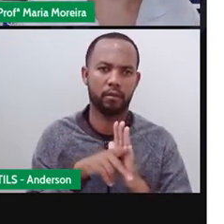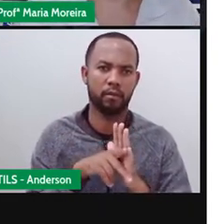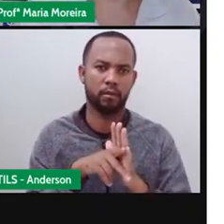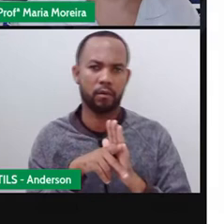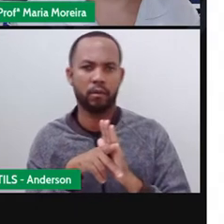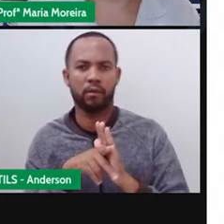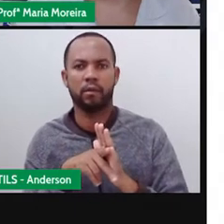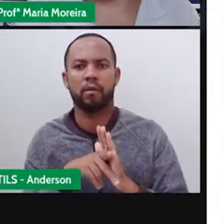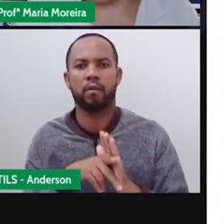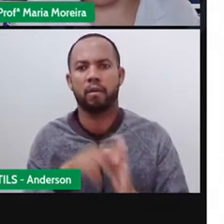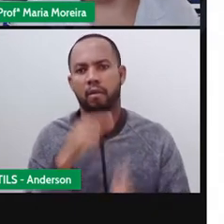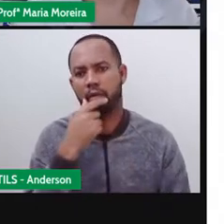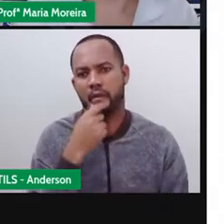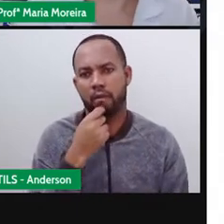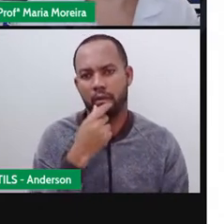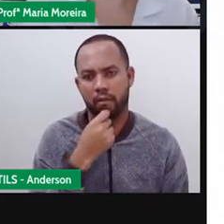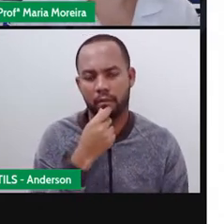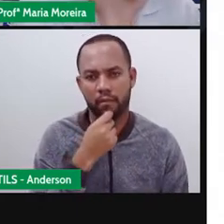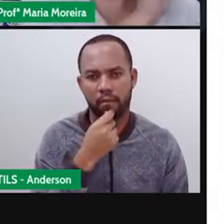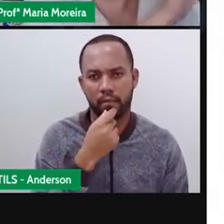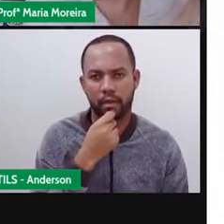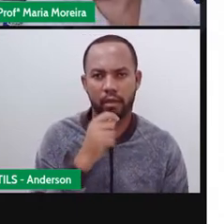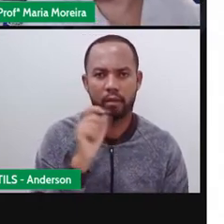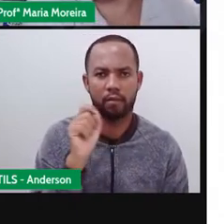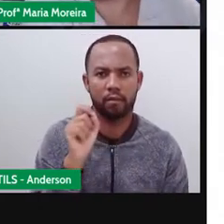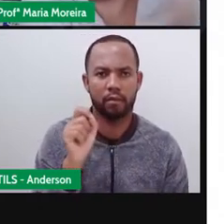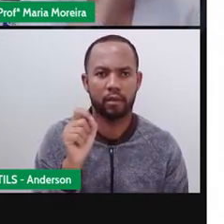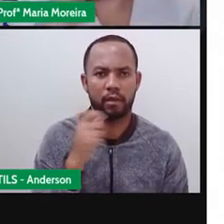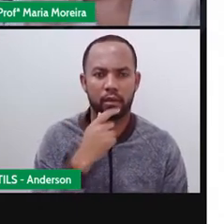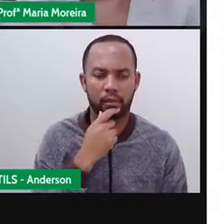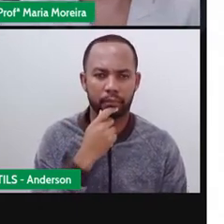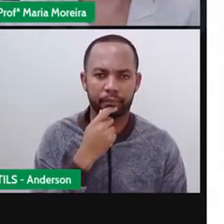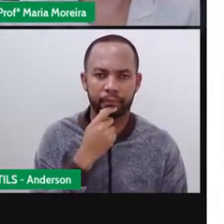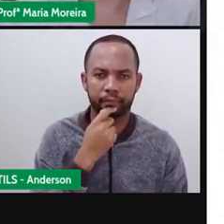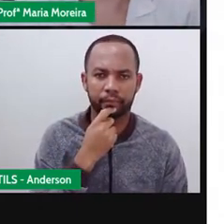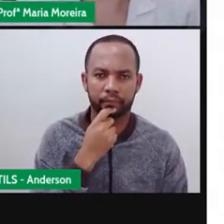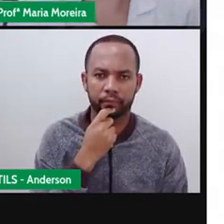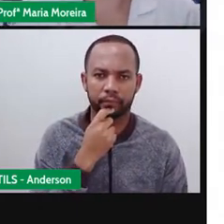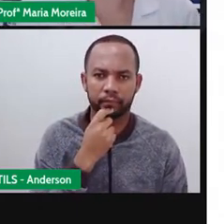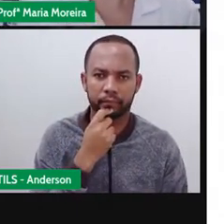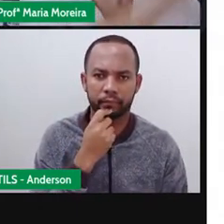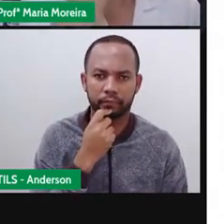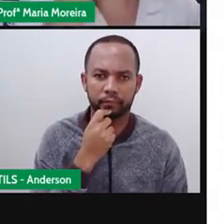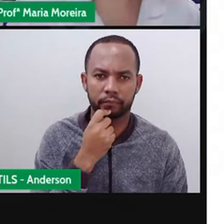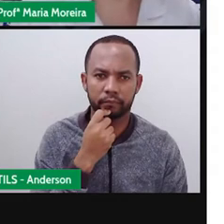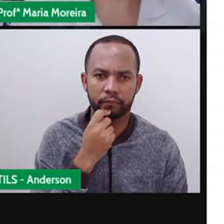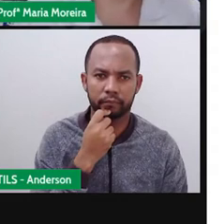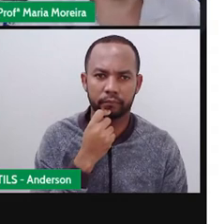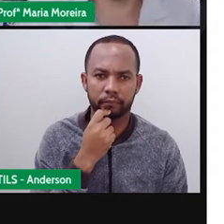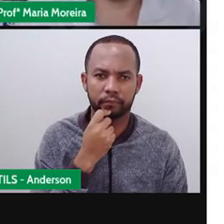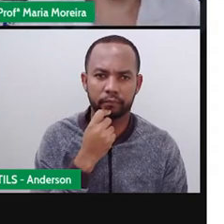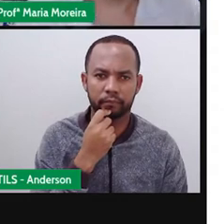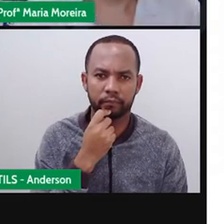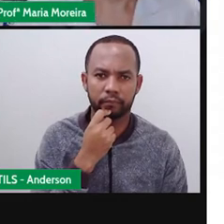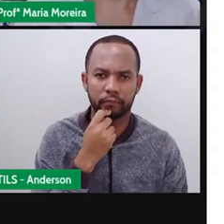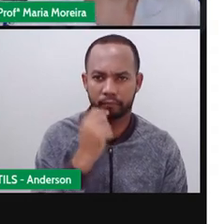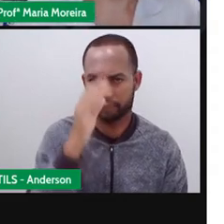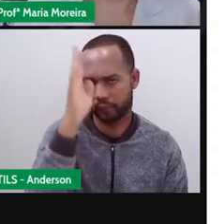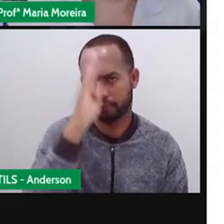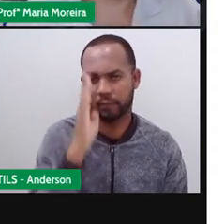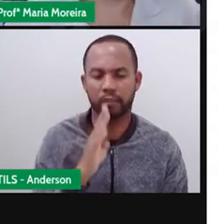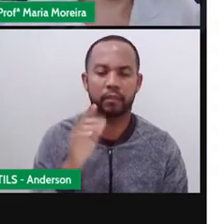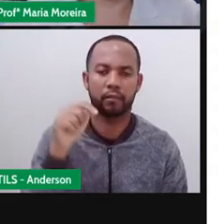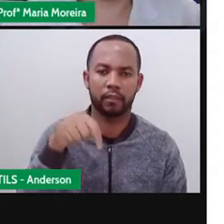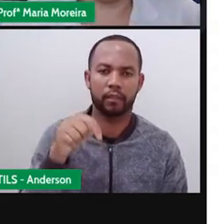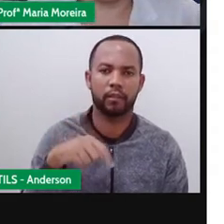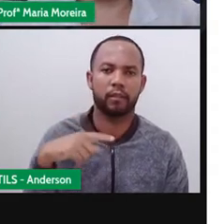Já no Brasil, a gente sai aí da Grécia, sai lá, contém aí na França, e vem aqui para o Brasil. No